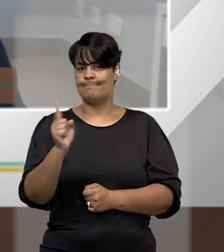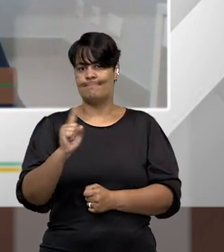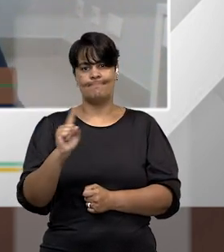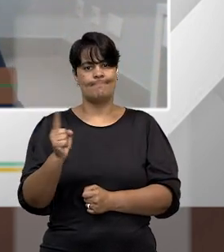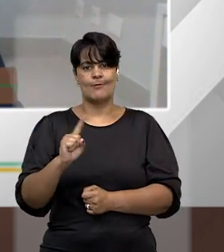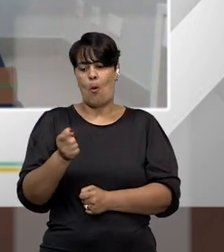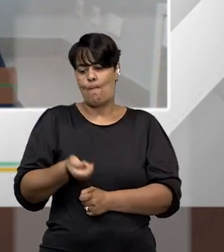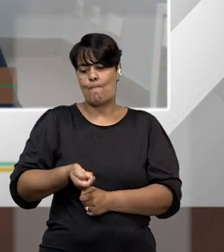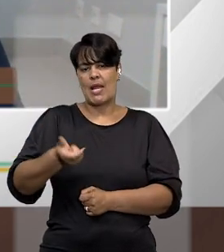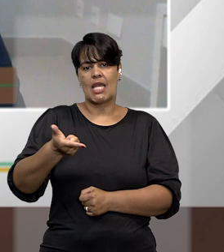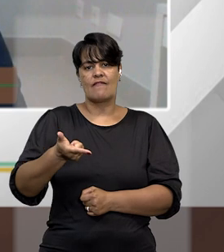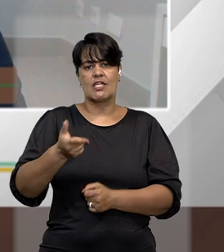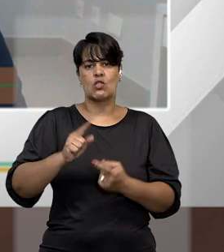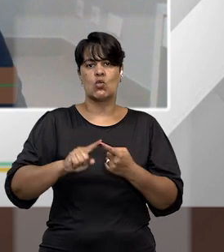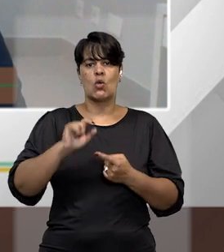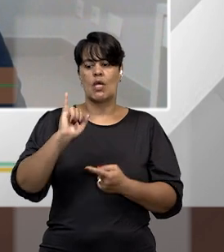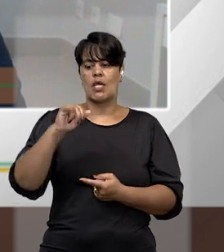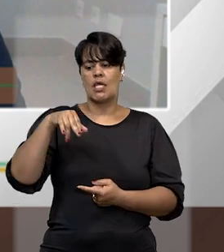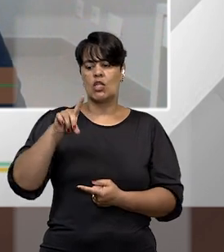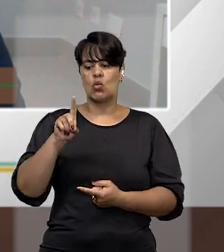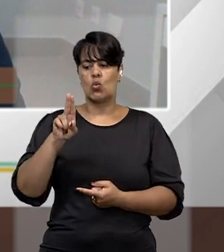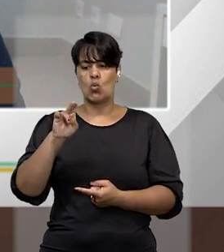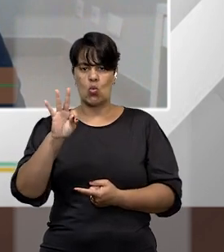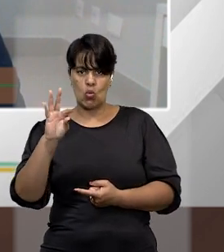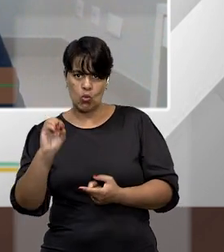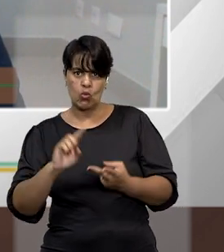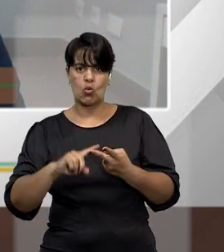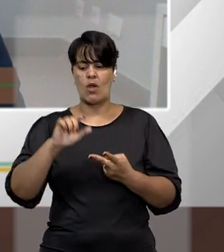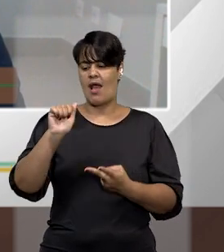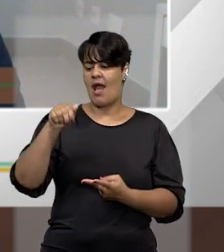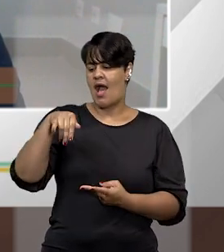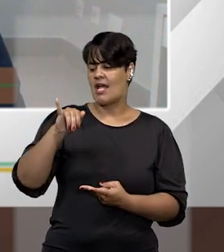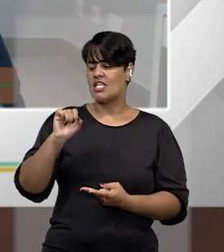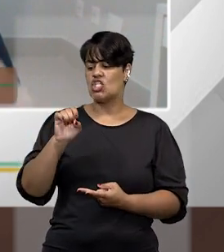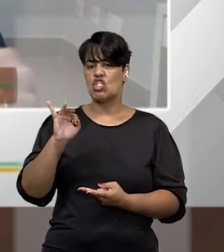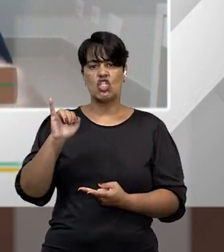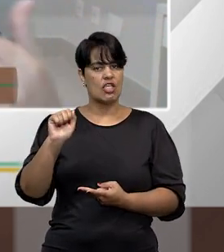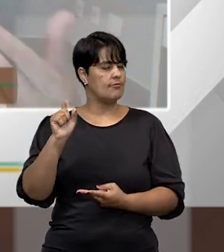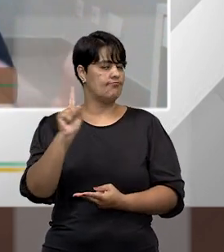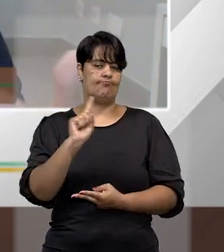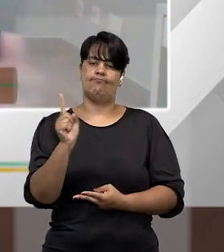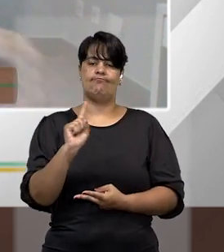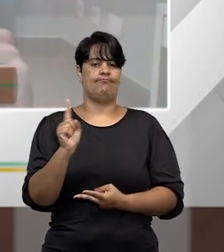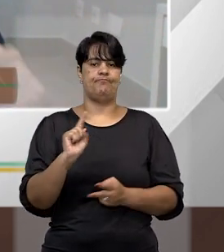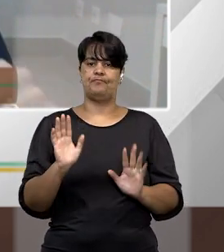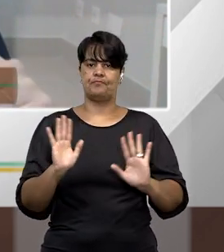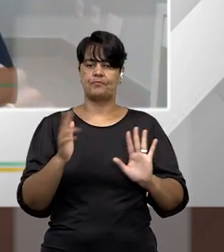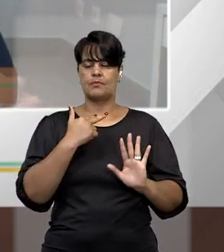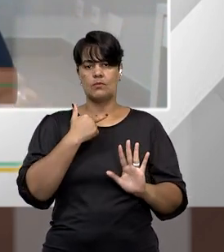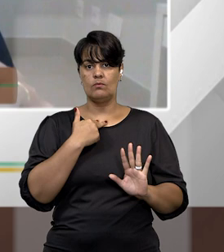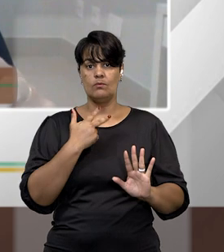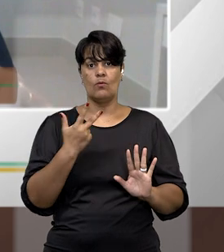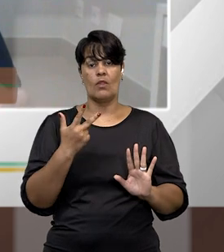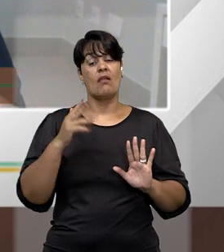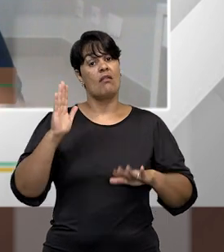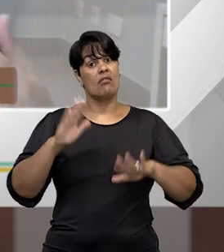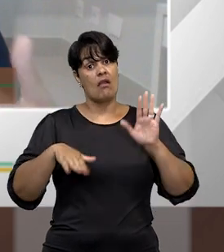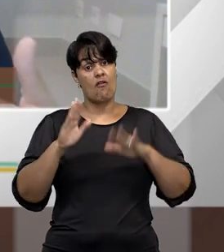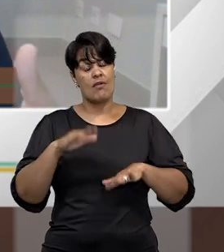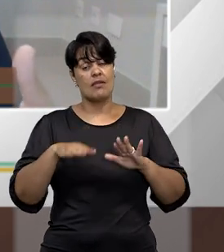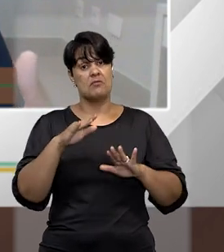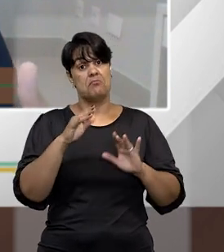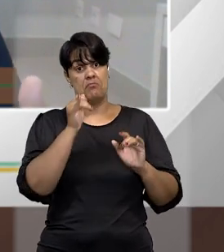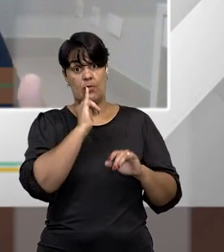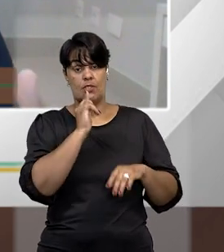alcançados por esses benefícios penais até por exclusão, já que quando a Constituição quis excluir ou